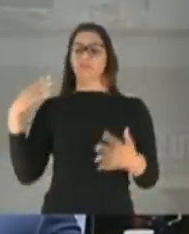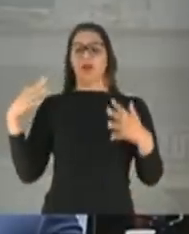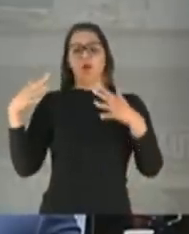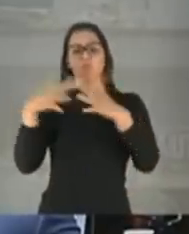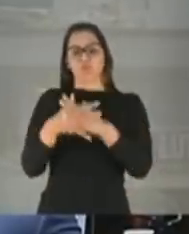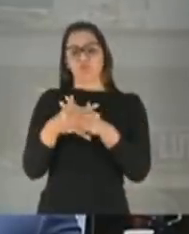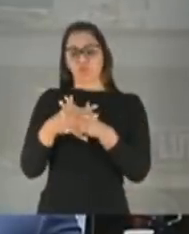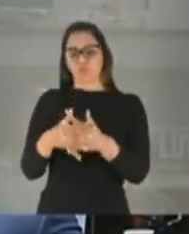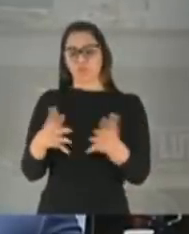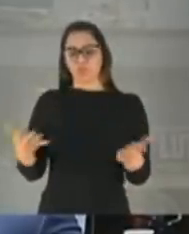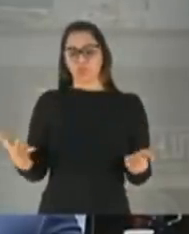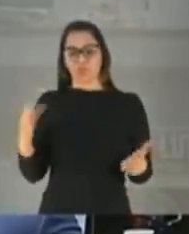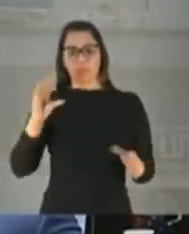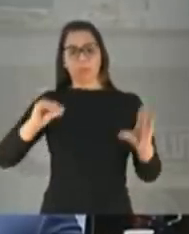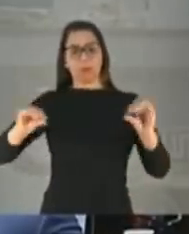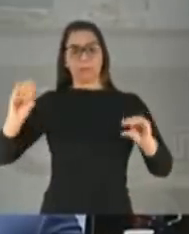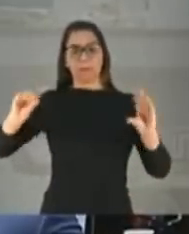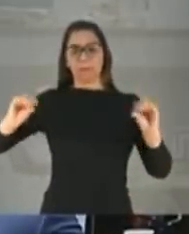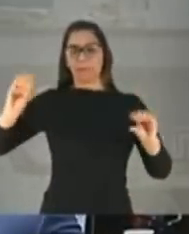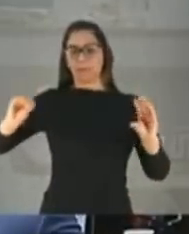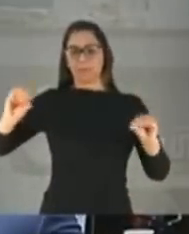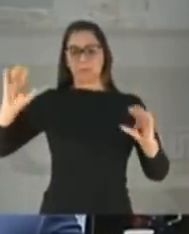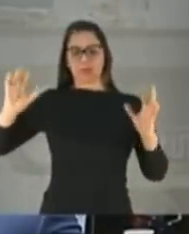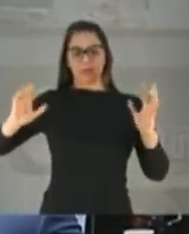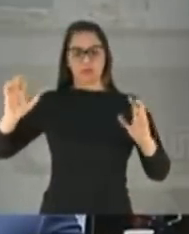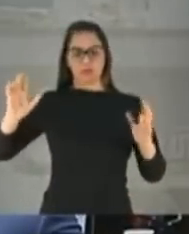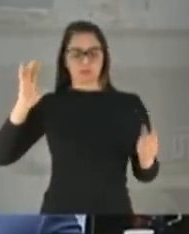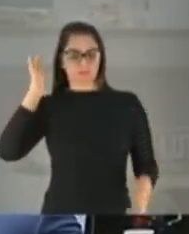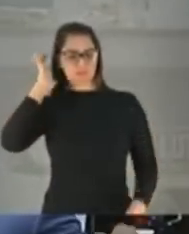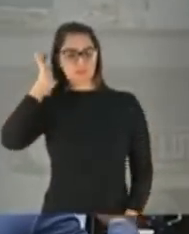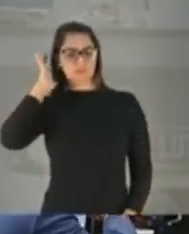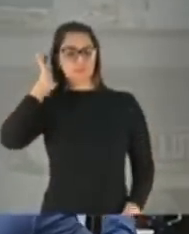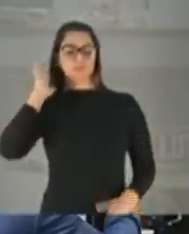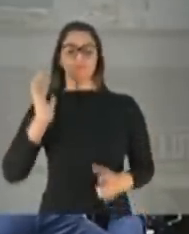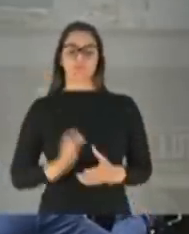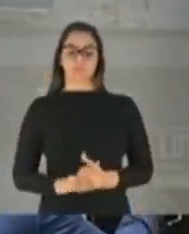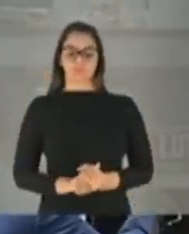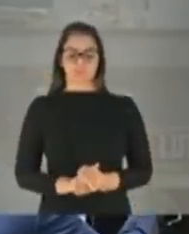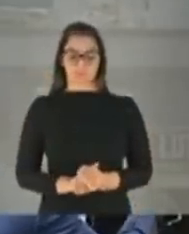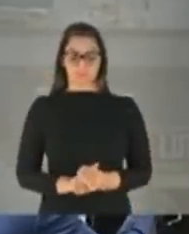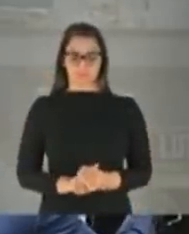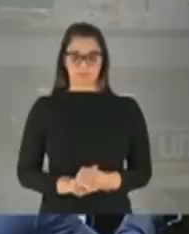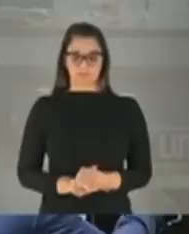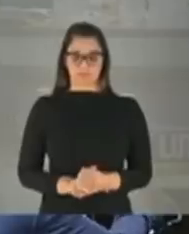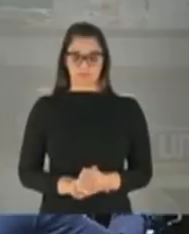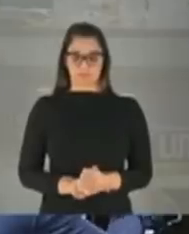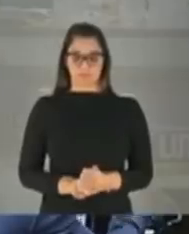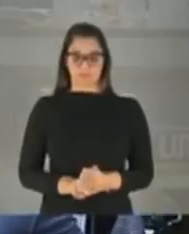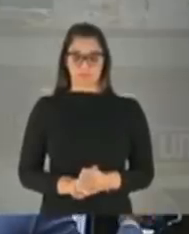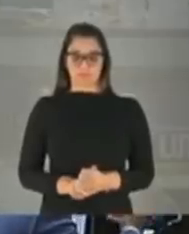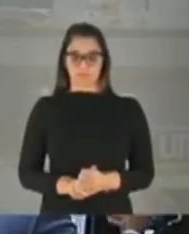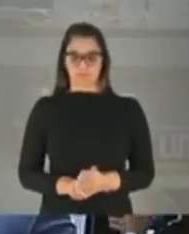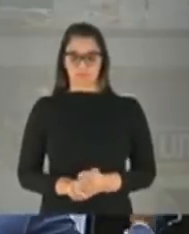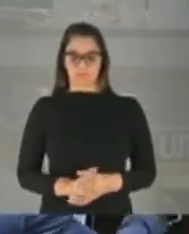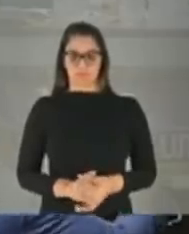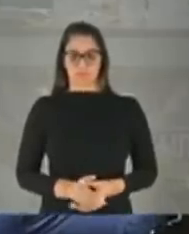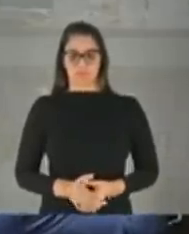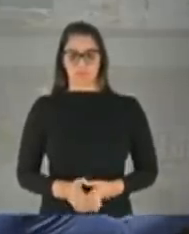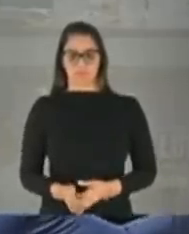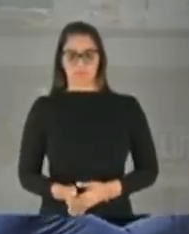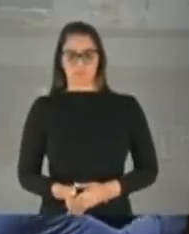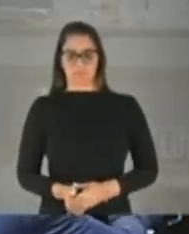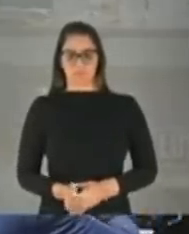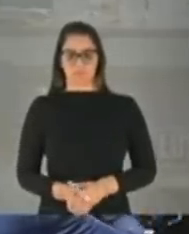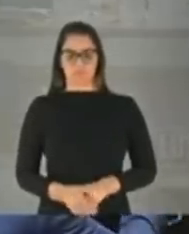foram todos apresentados com a data. Os aloprados da CPI. Sem se não atropelar o processo. Asegura a minha palavra e no